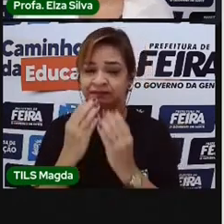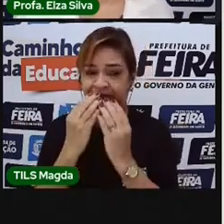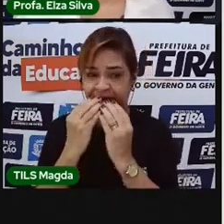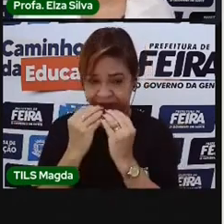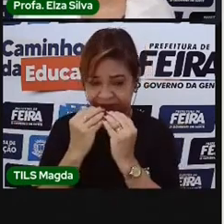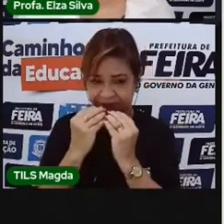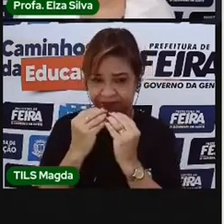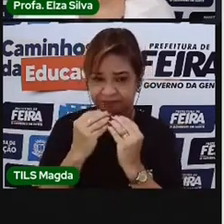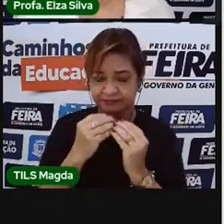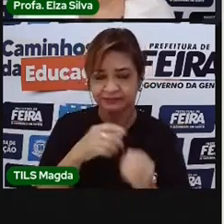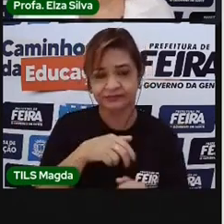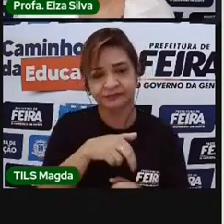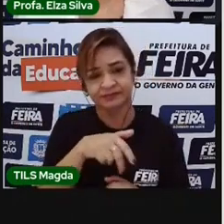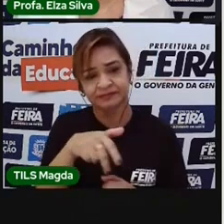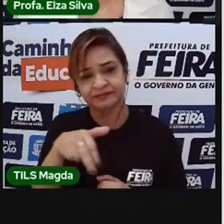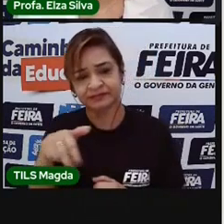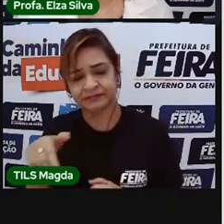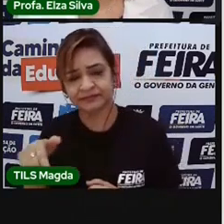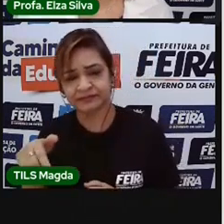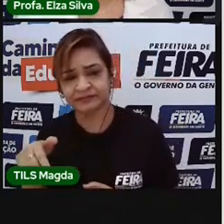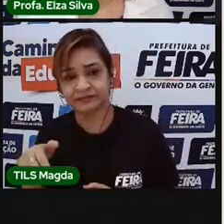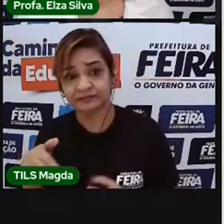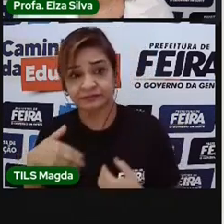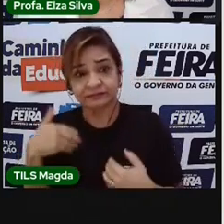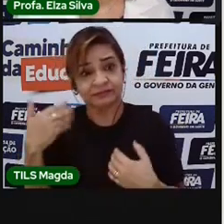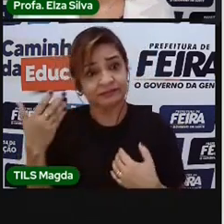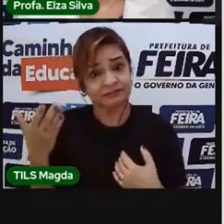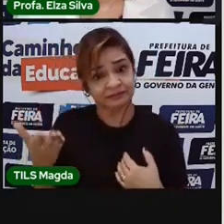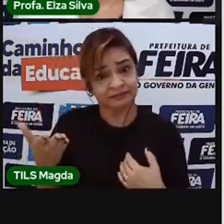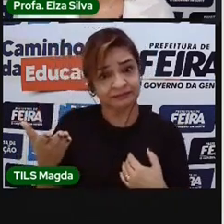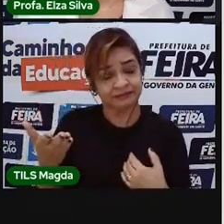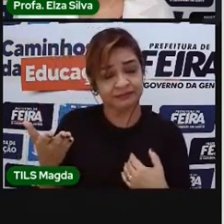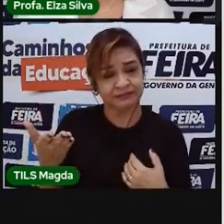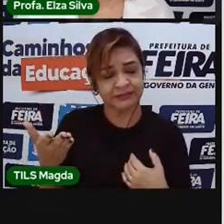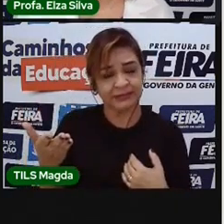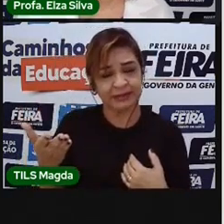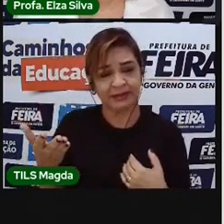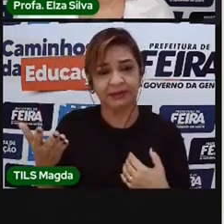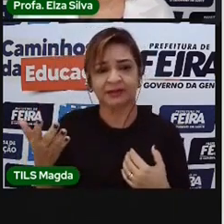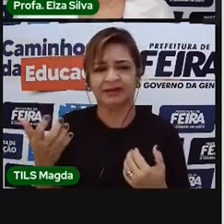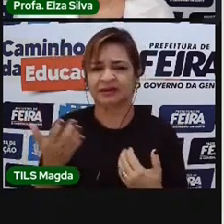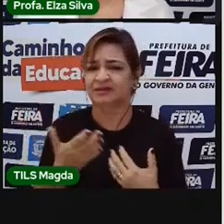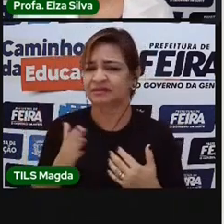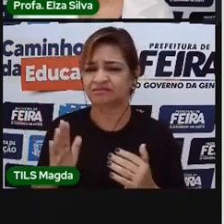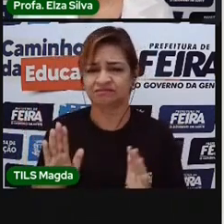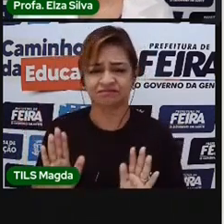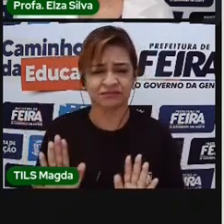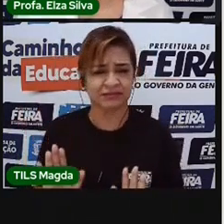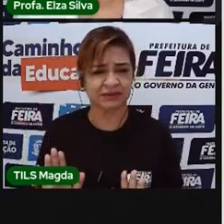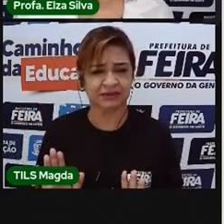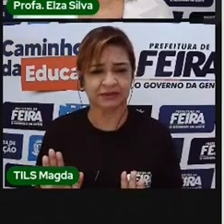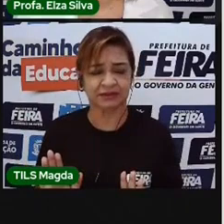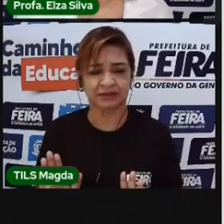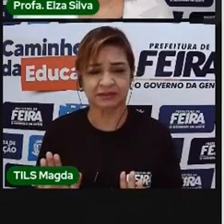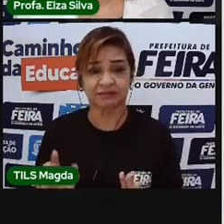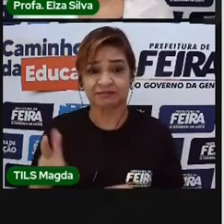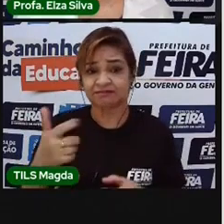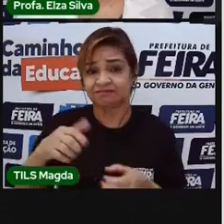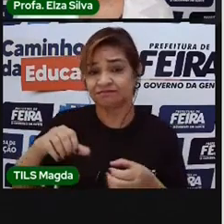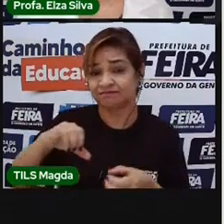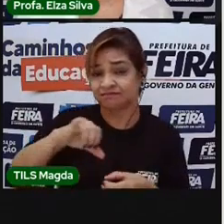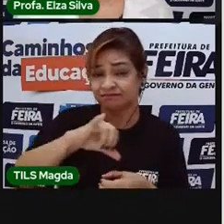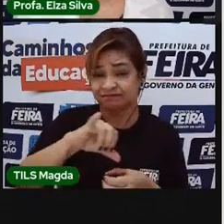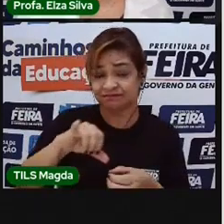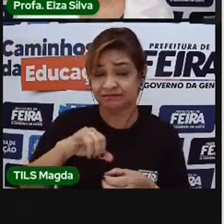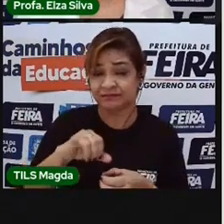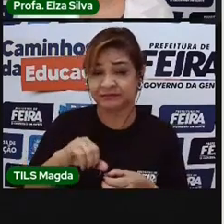Ao chegar lá, olha a surpresa, vamos desistir, não tem ketchup e